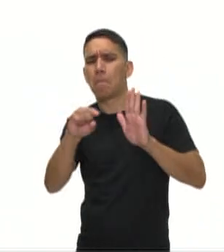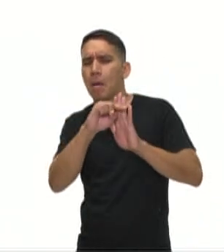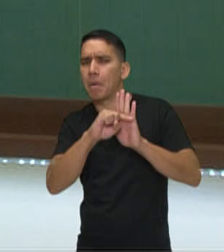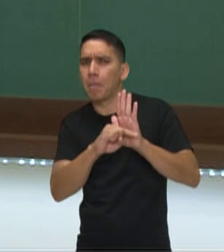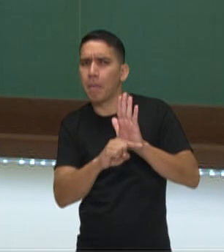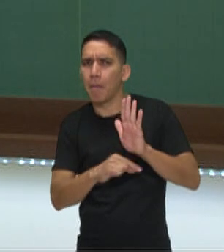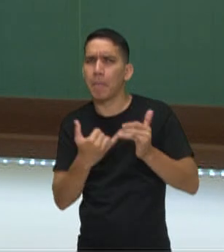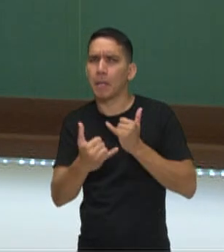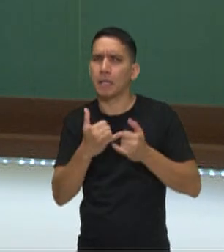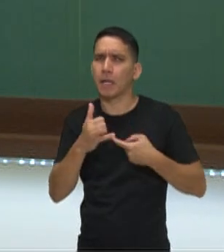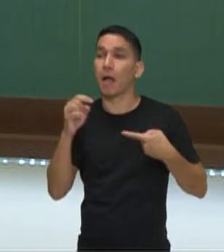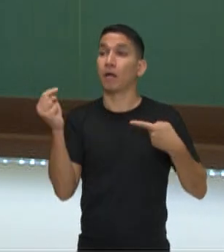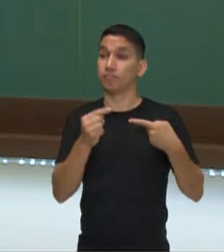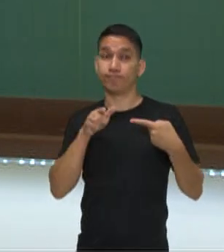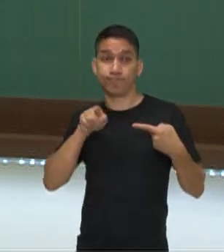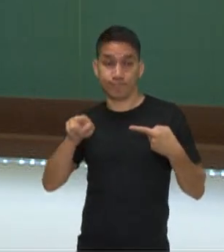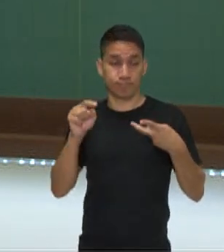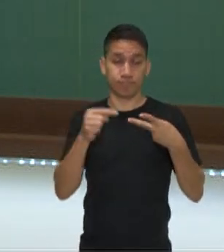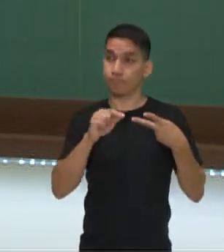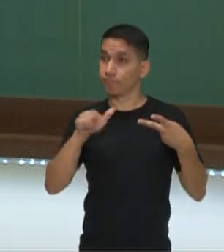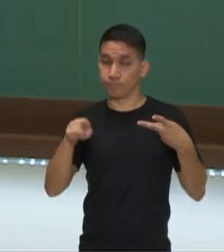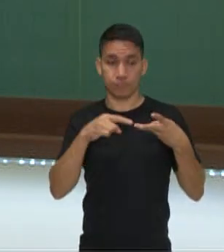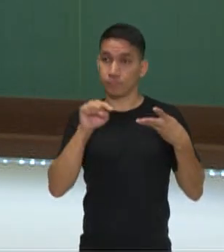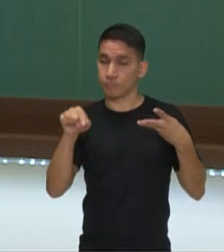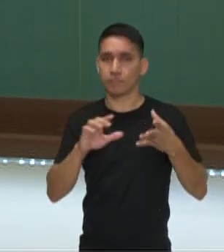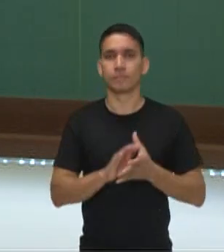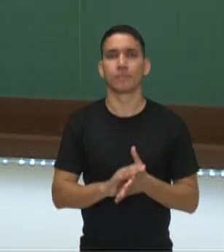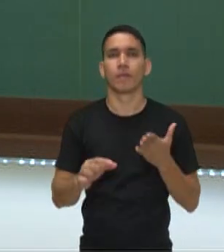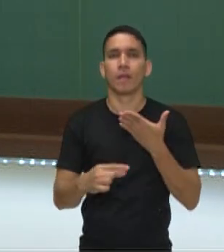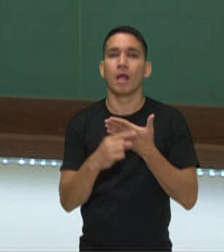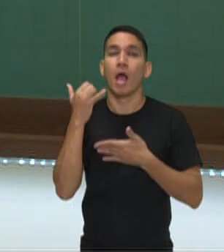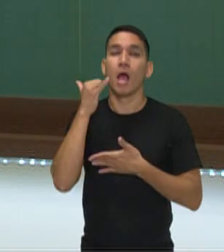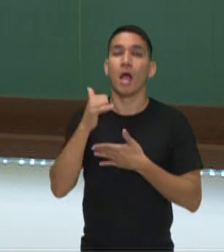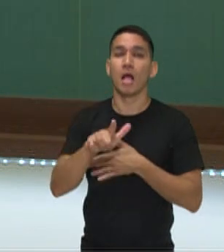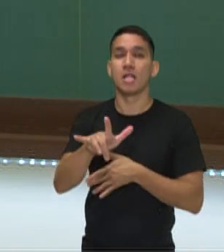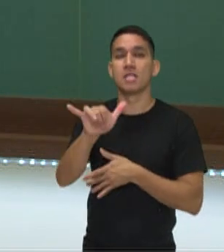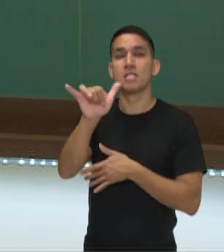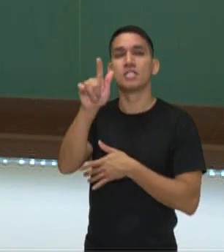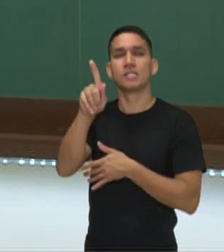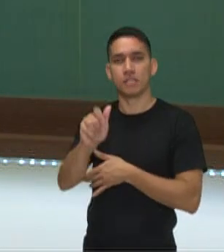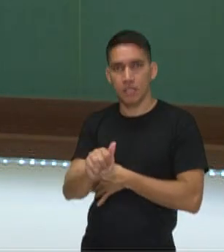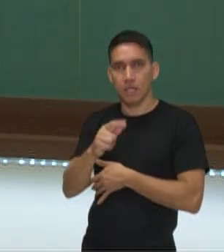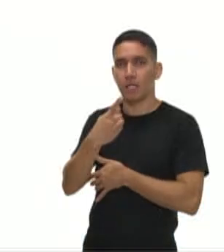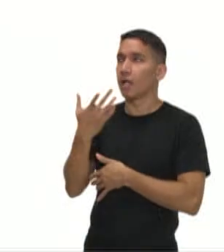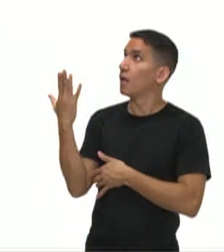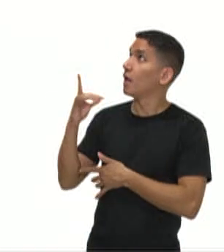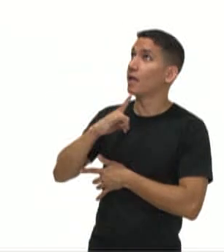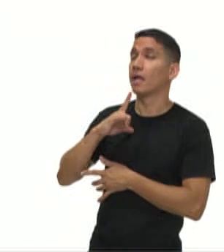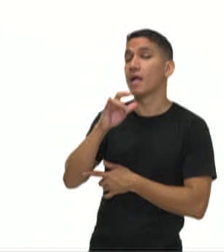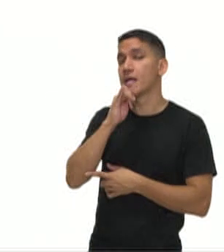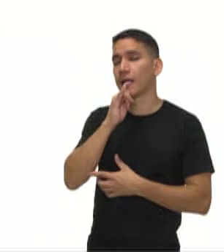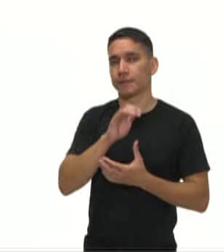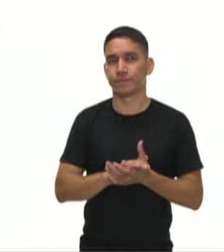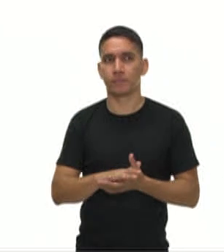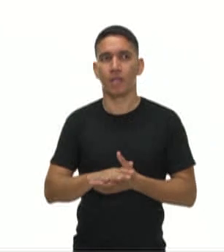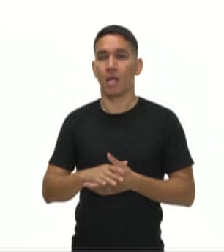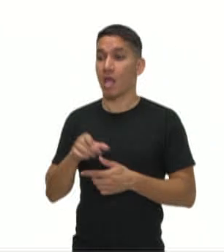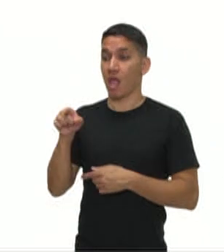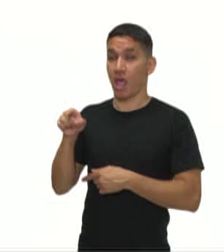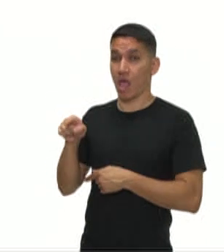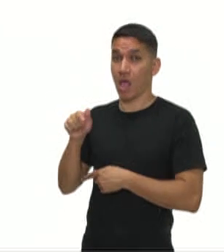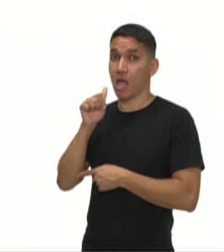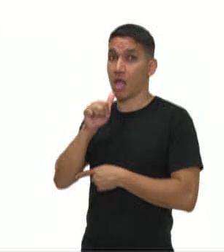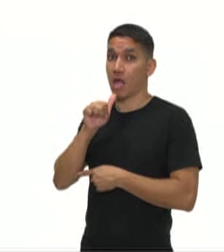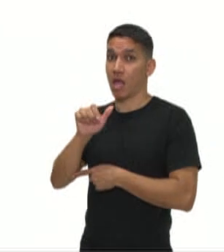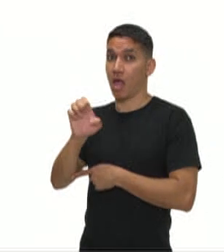um índice de relato. No conto da Lígia Fagundes Telles, nós temos aqui um exemplo. Ela entrou na ponta